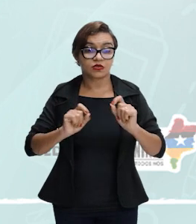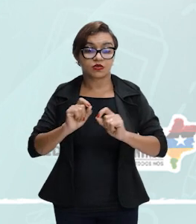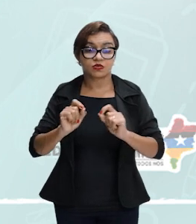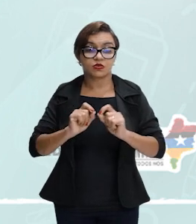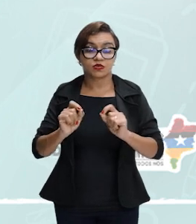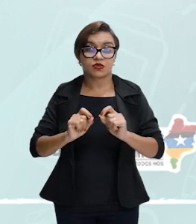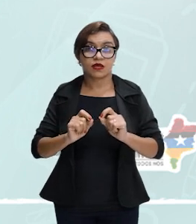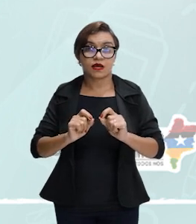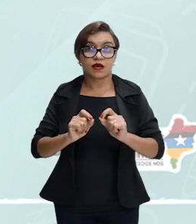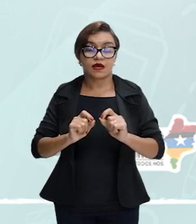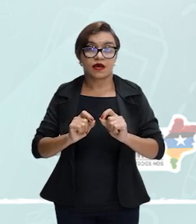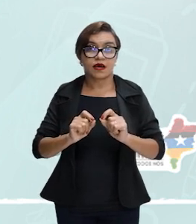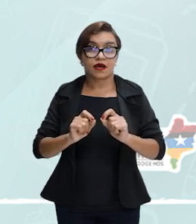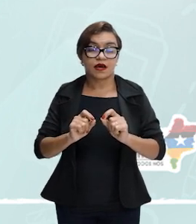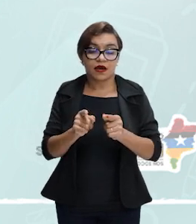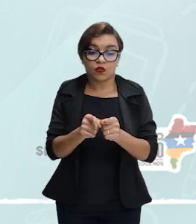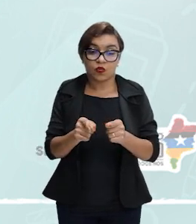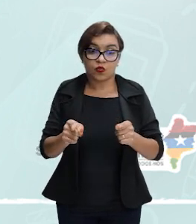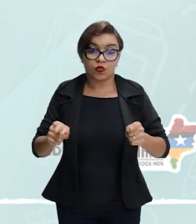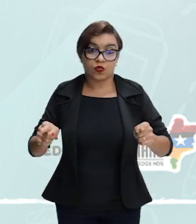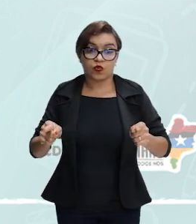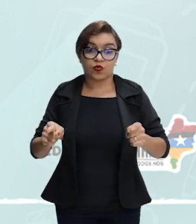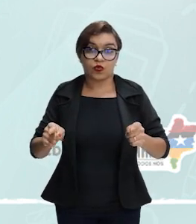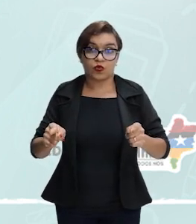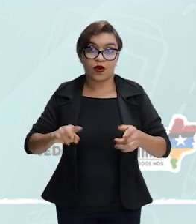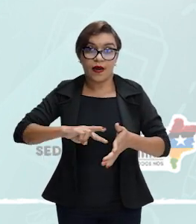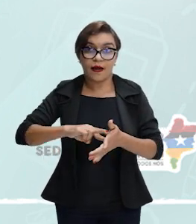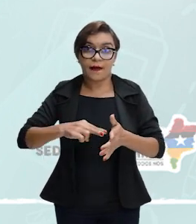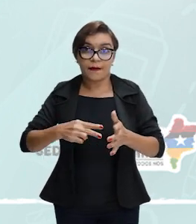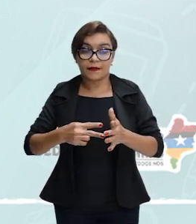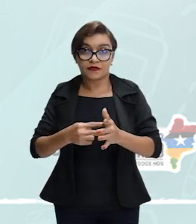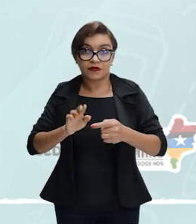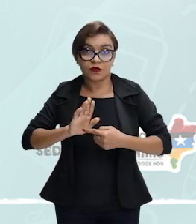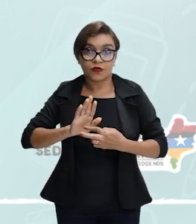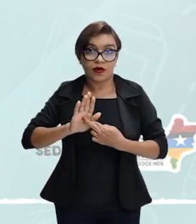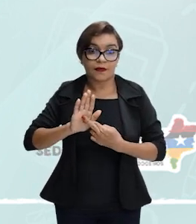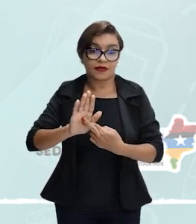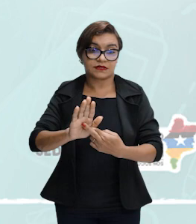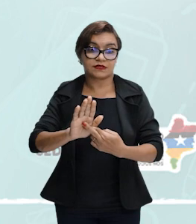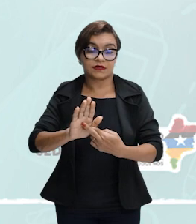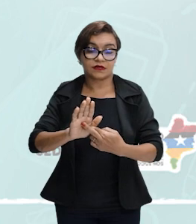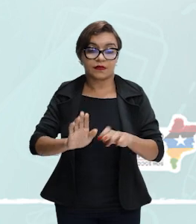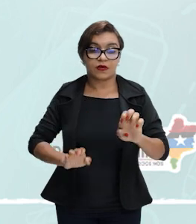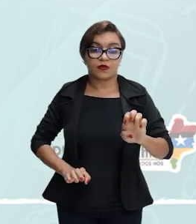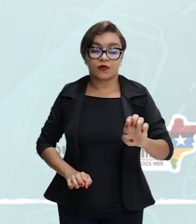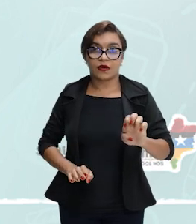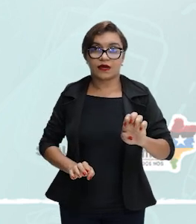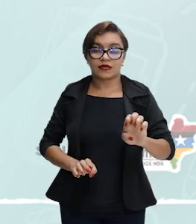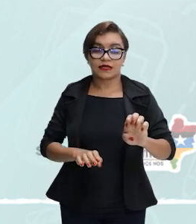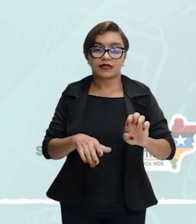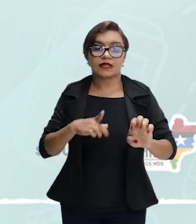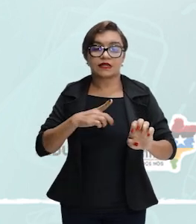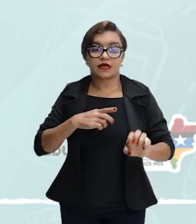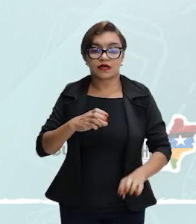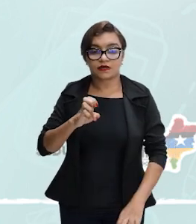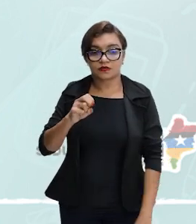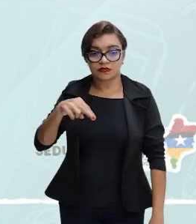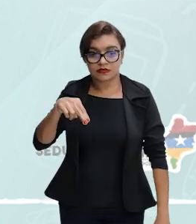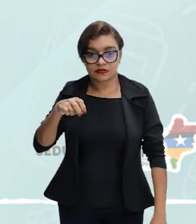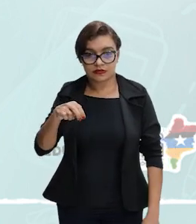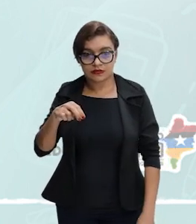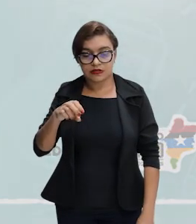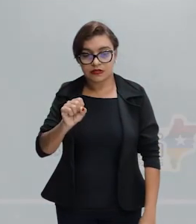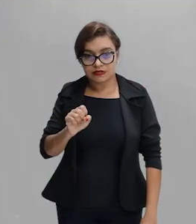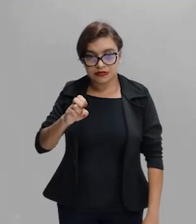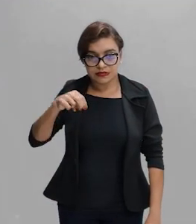lâminas ali das faces paralelas multiplicado pelo seno da diferença entre o ângulo